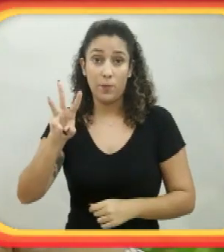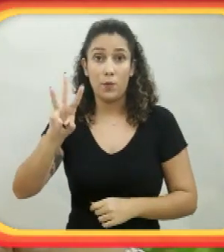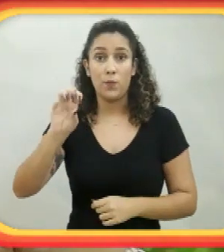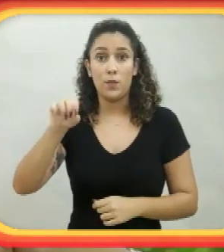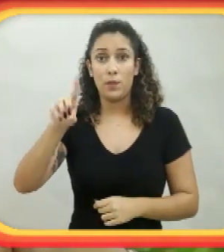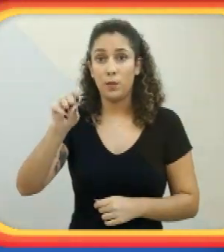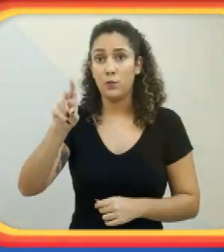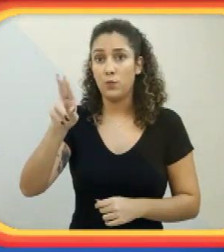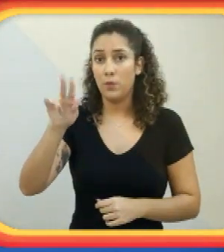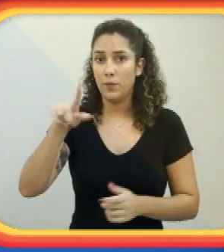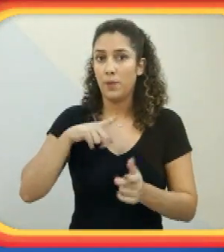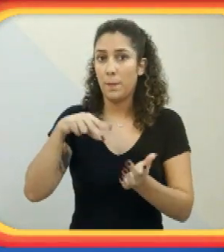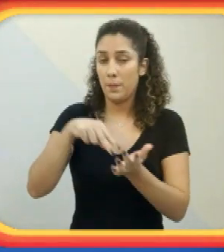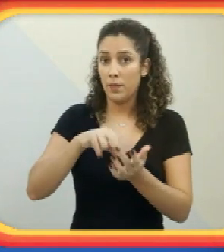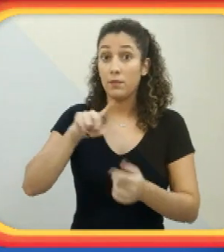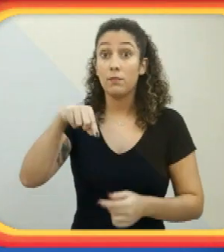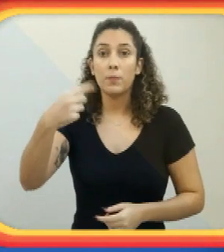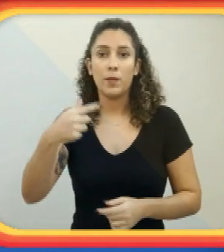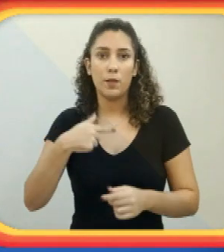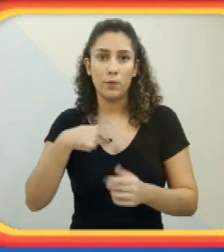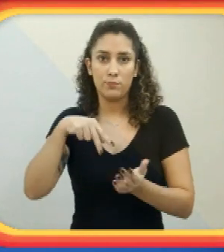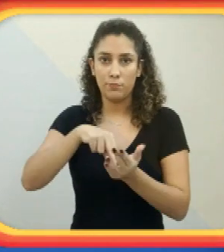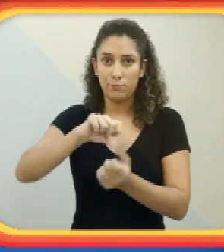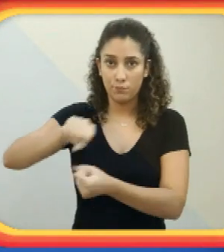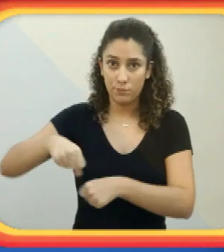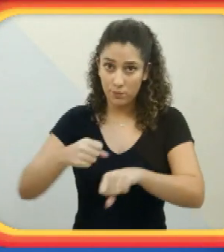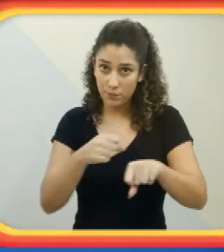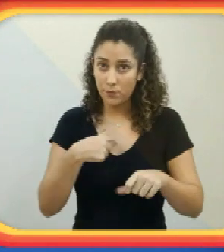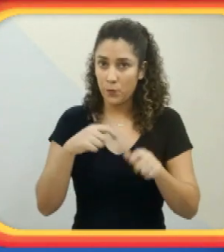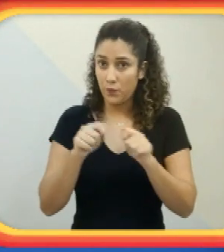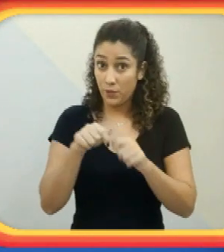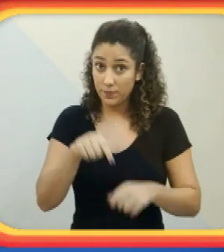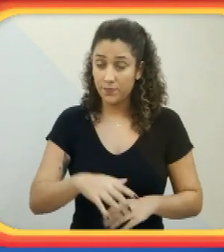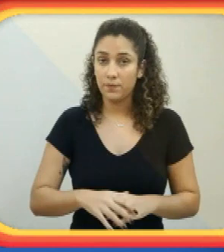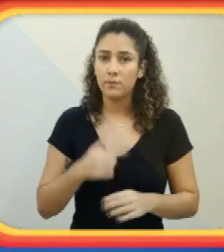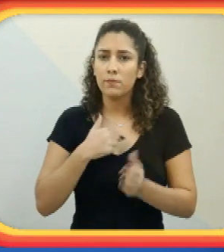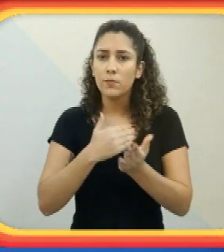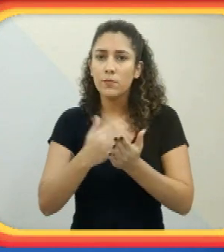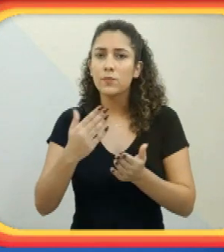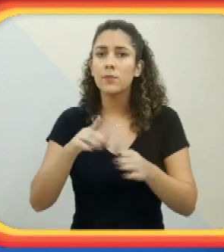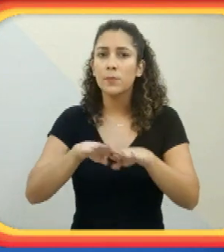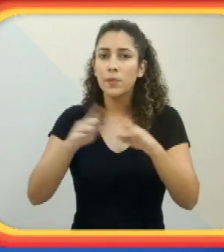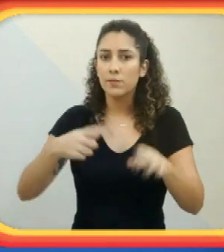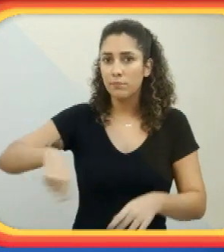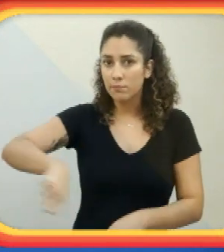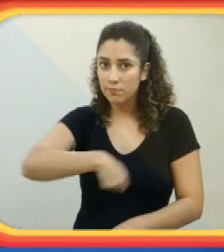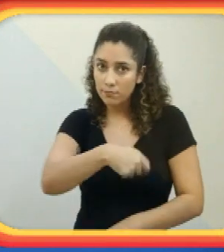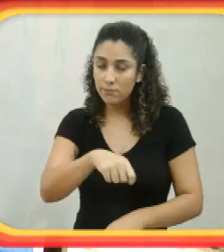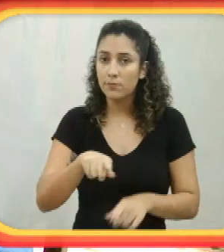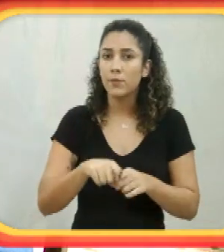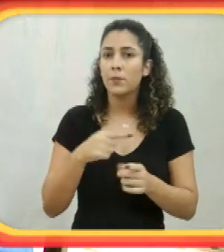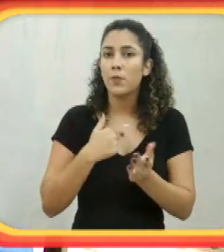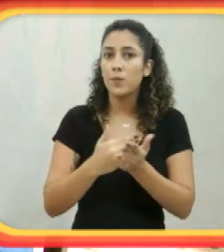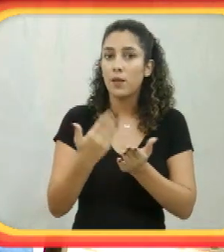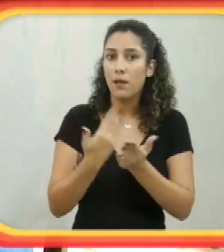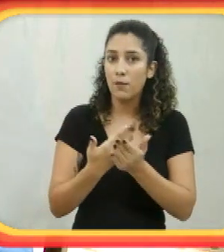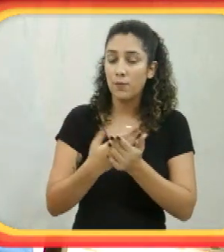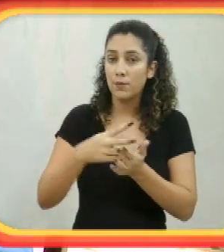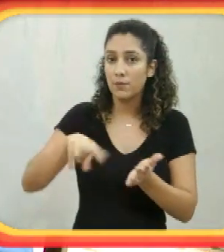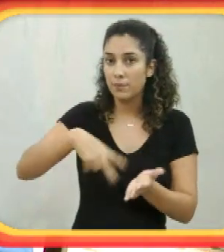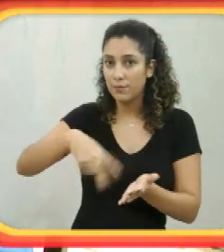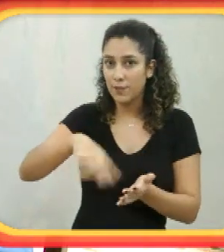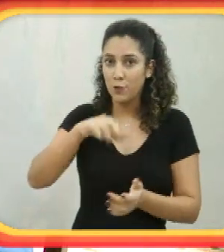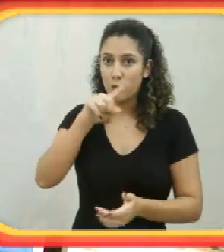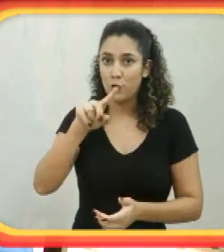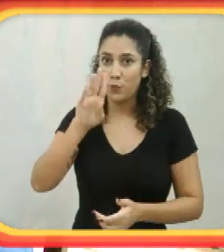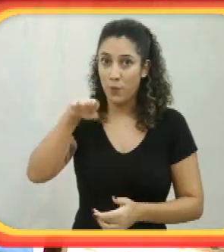em pé. Depois eu fazia esse derp. E depois eu comecei a